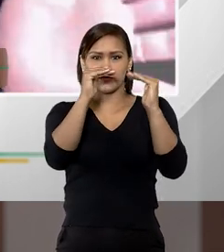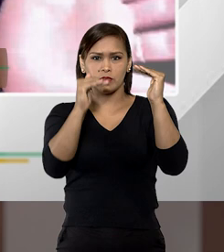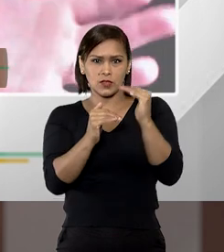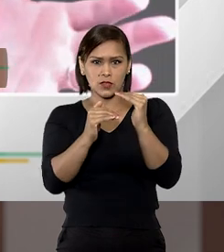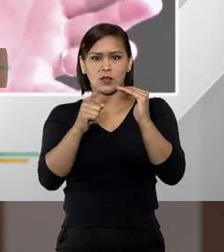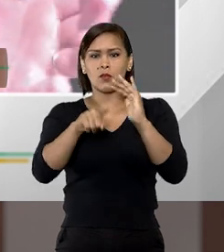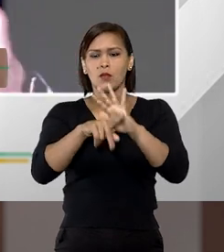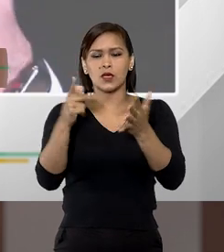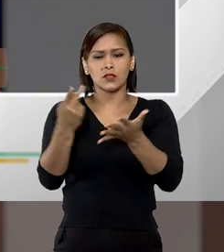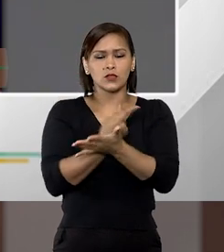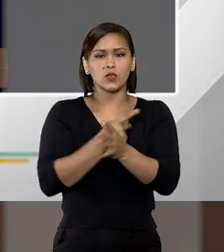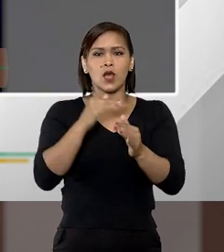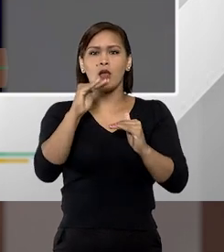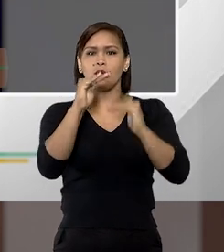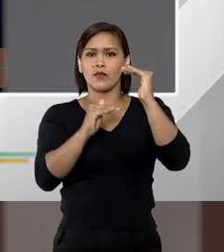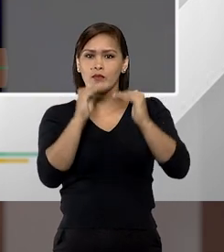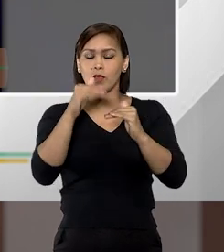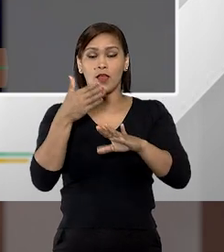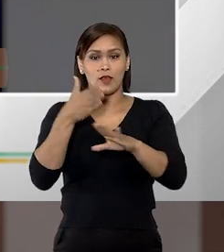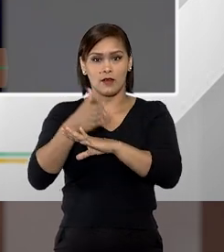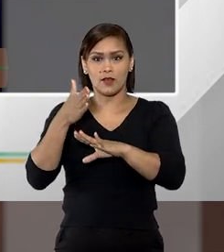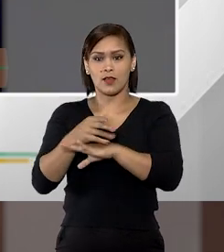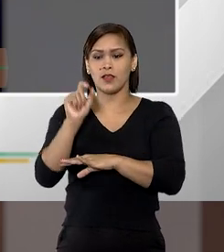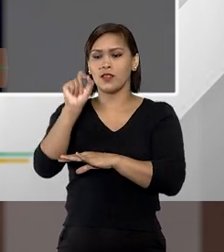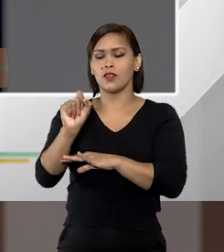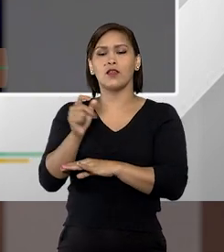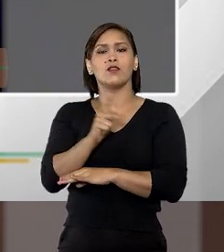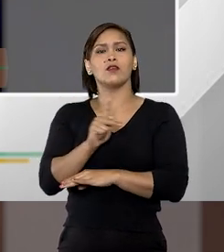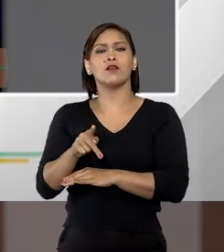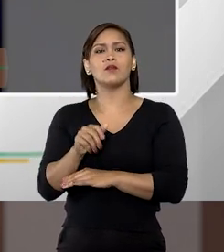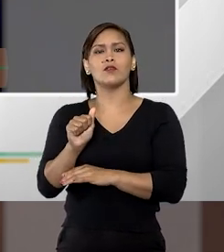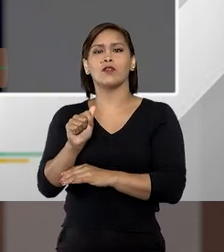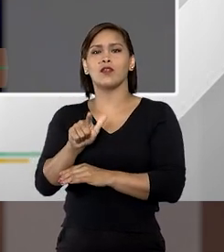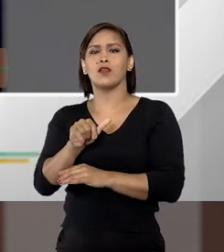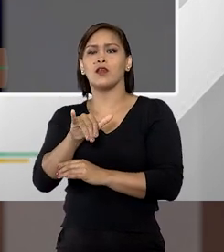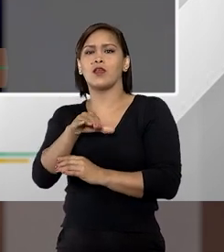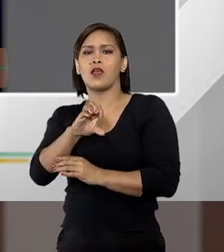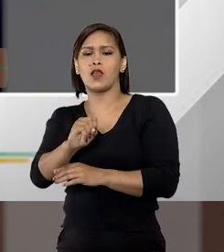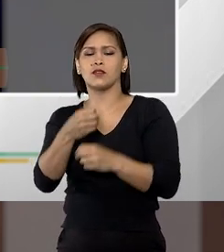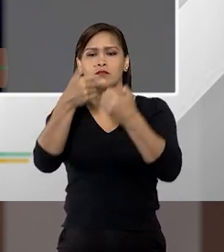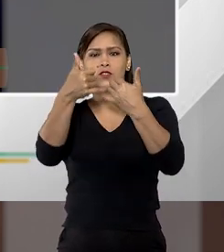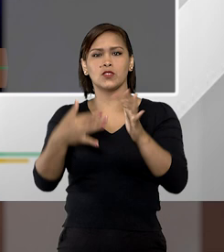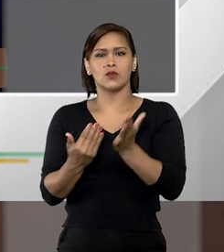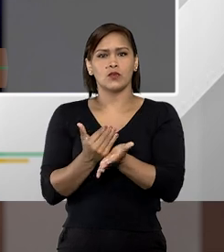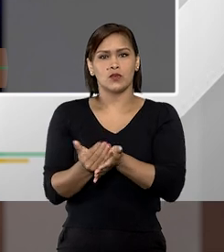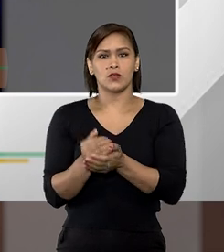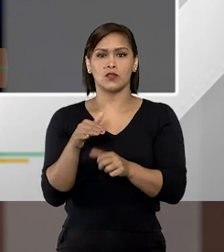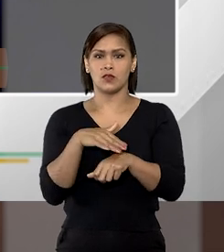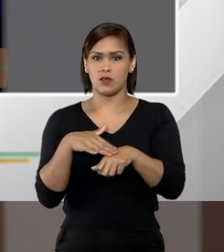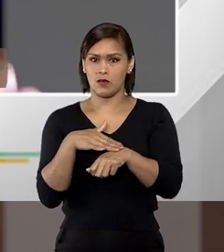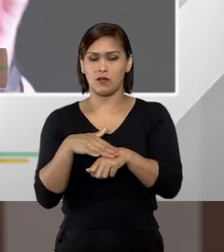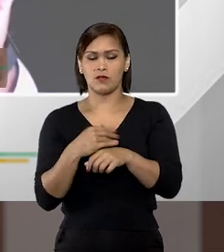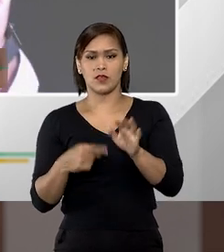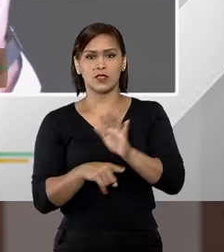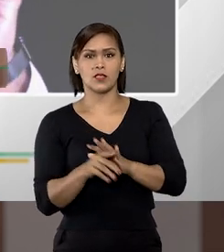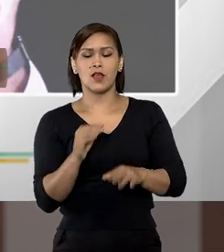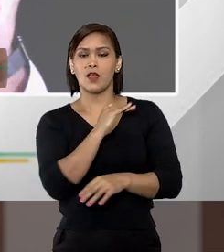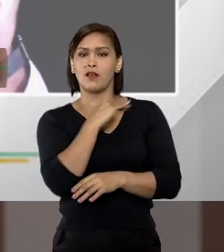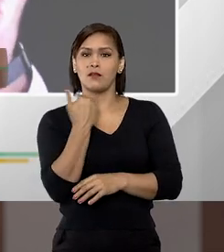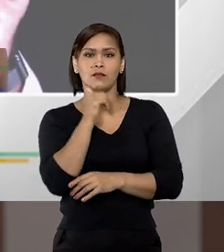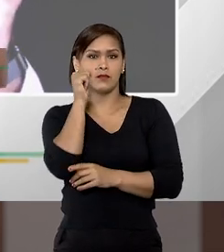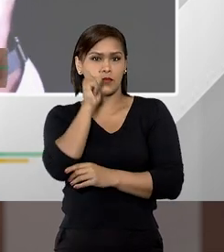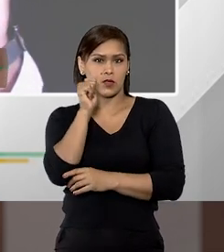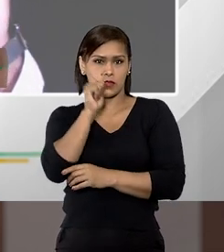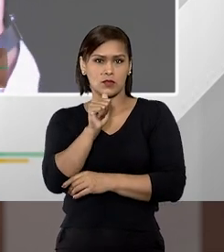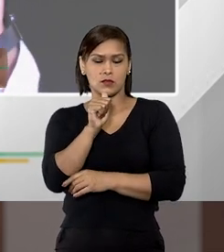para situações desiguais. E aqui eu queria entrar naquilo que a professora Alice colocou no início da nossa conversa. A morte